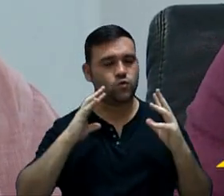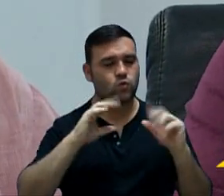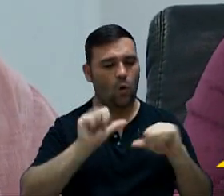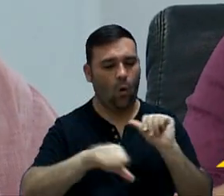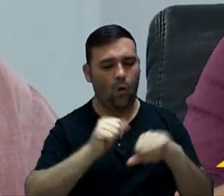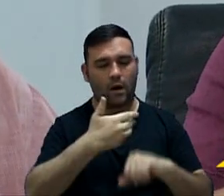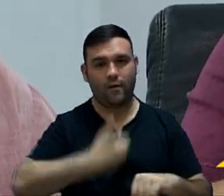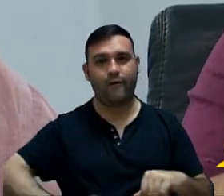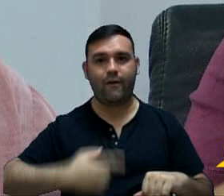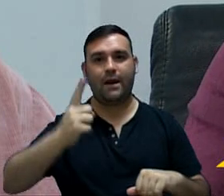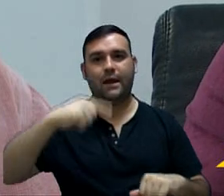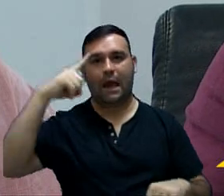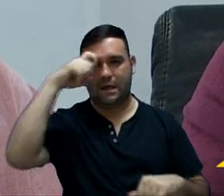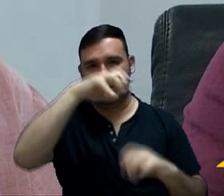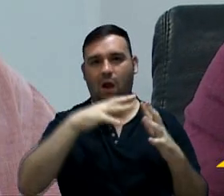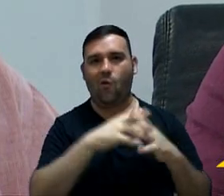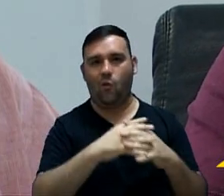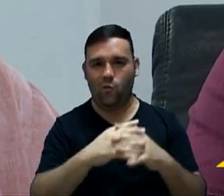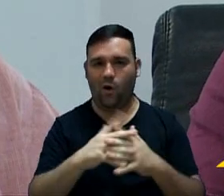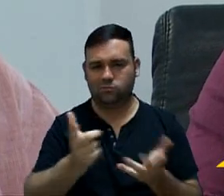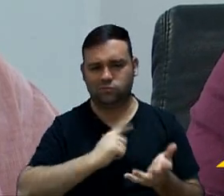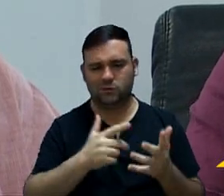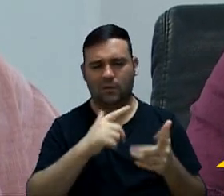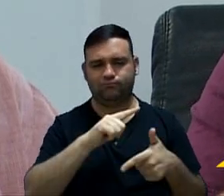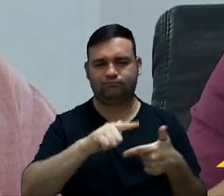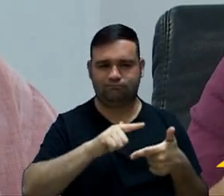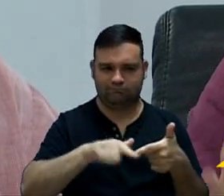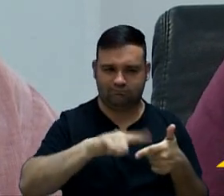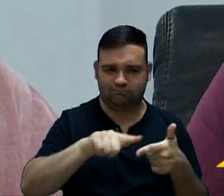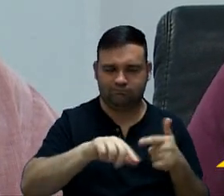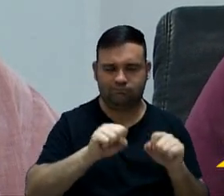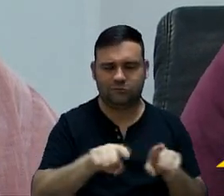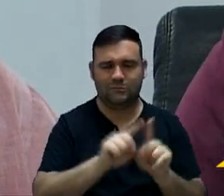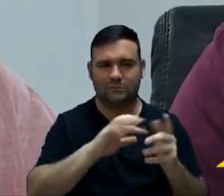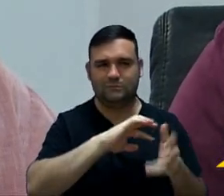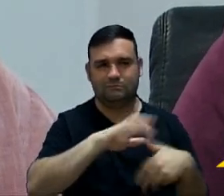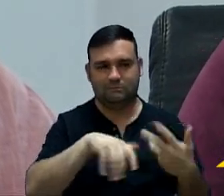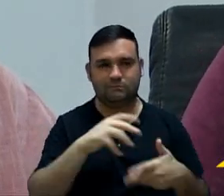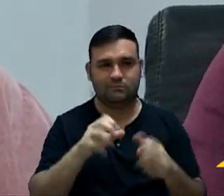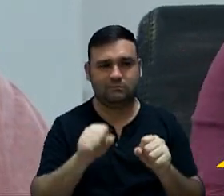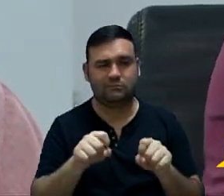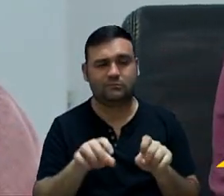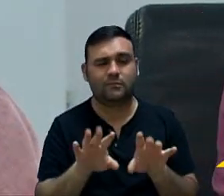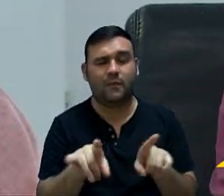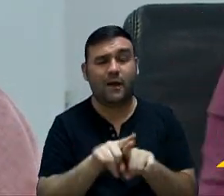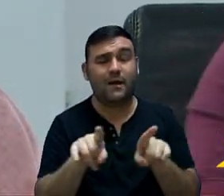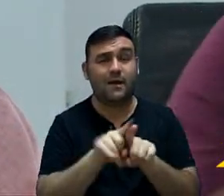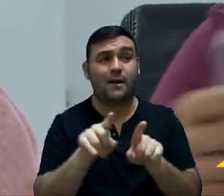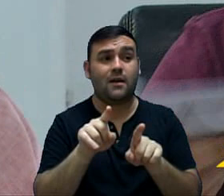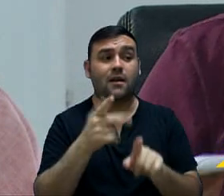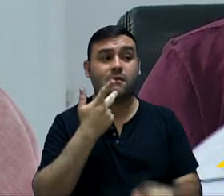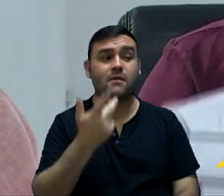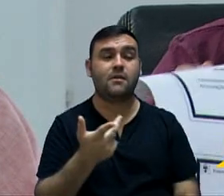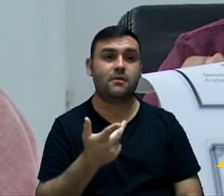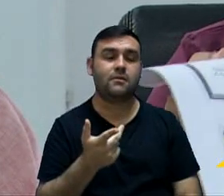mudança de governo é complicada mesmo, acredito que seja muito complicado, mas, segundo